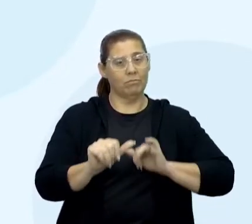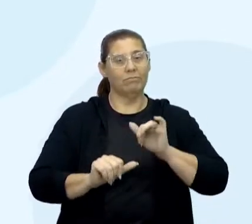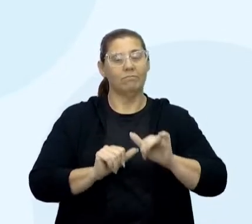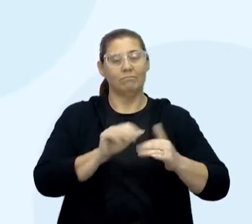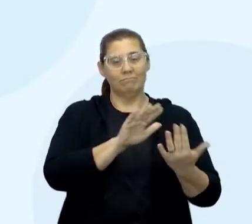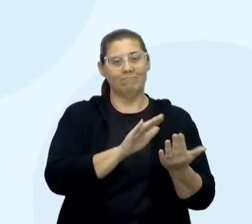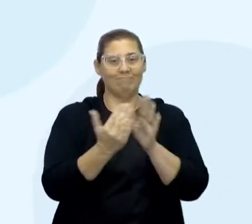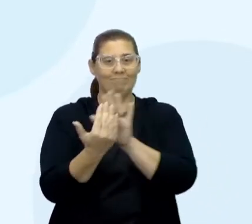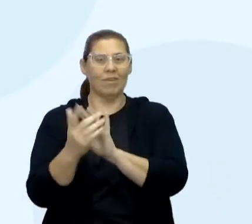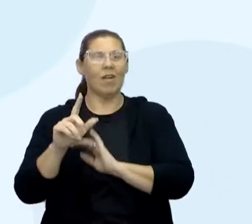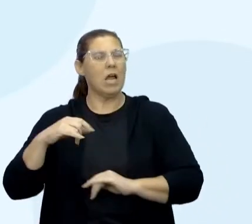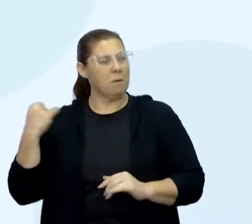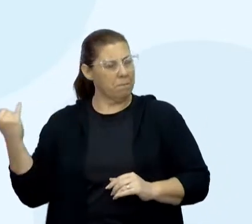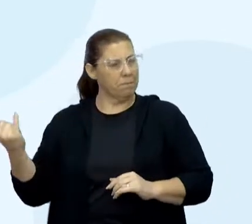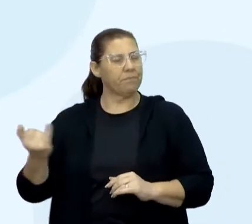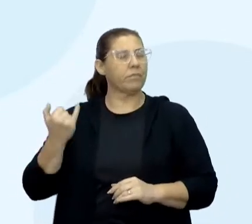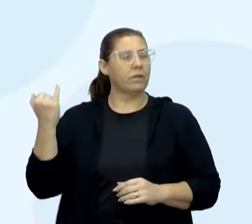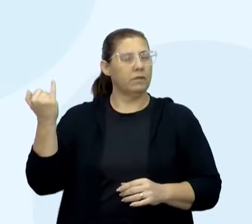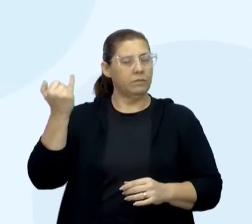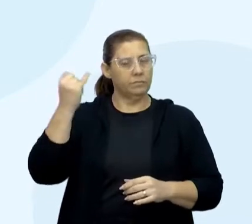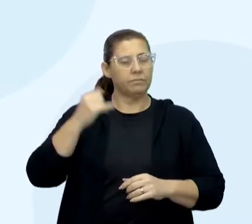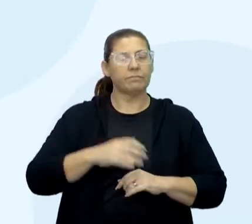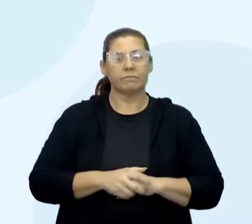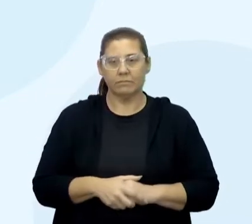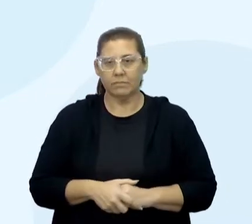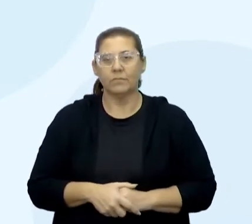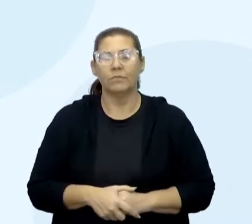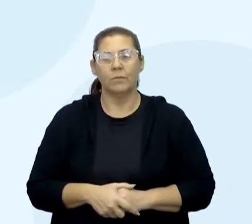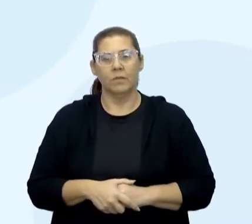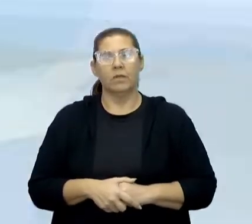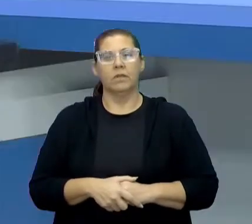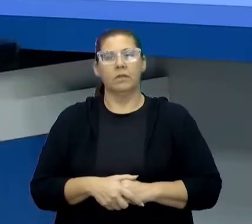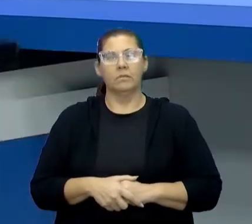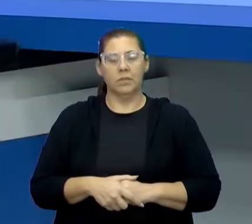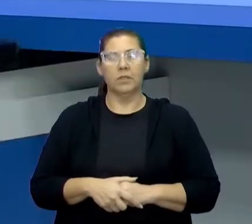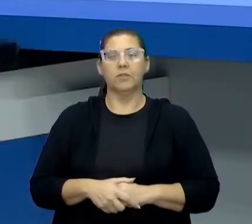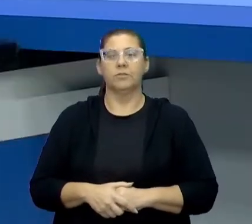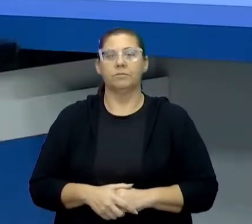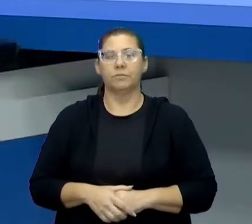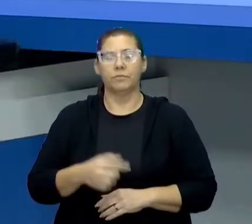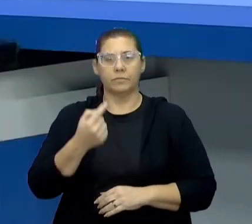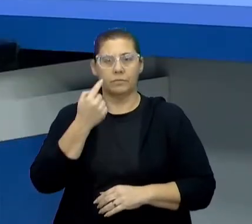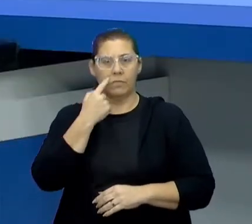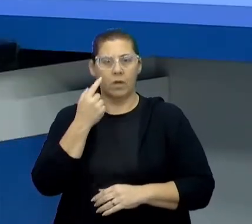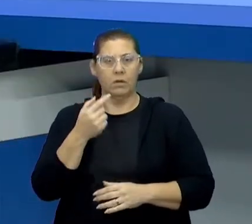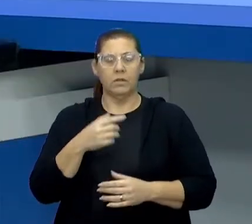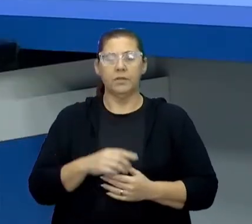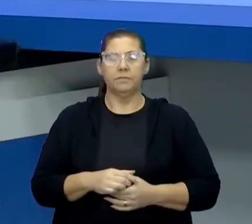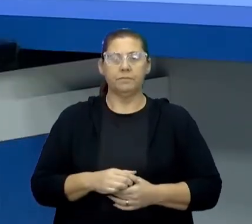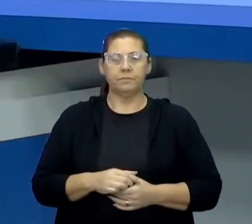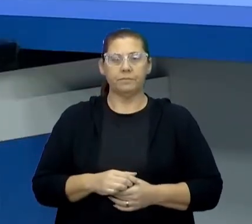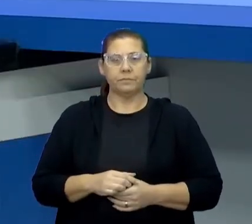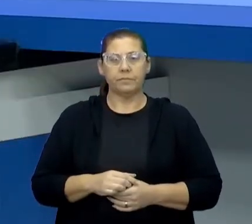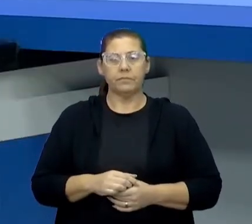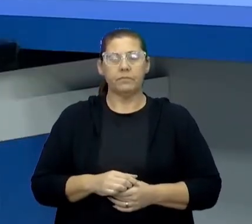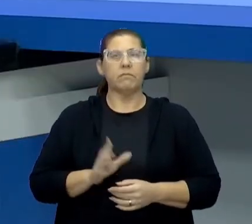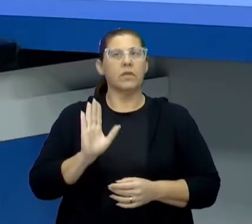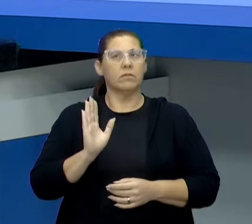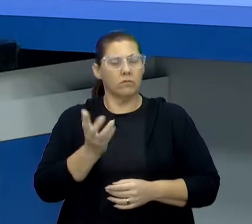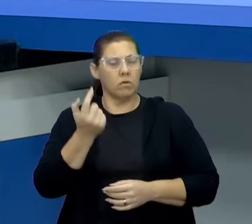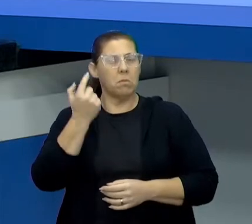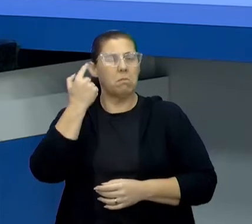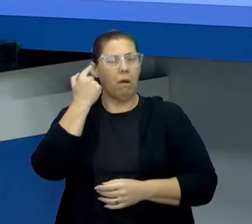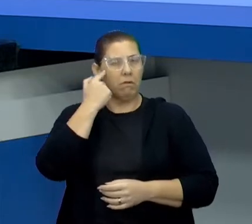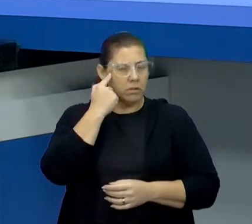tão importante quanto, né? Eu acho que é muito importante a realização. Vamos lá. Então, eu vou colocar aqui, a gente já pensou em